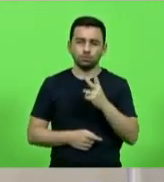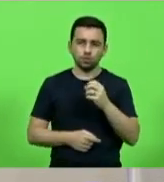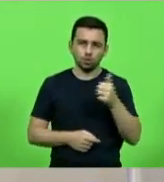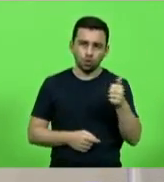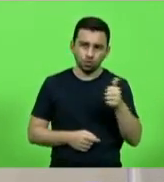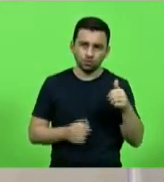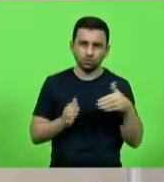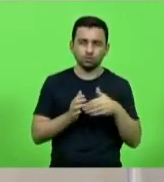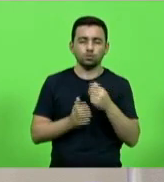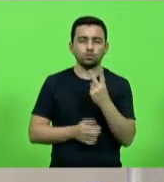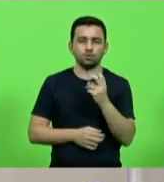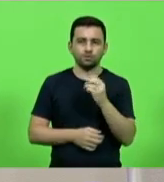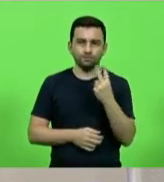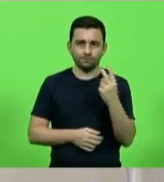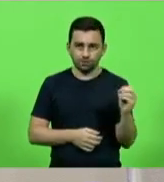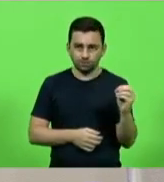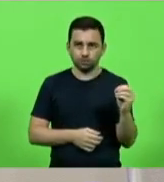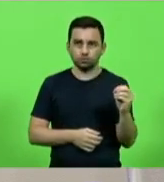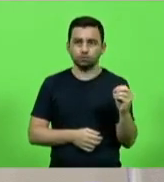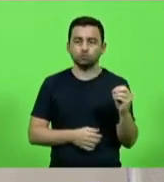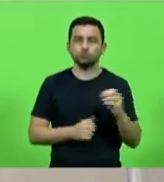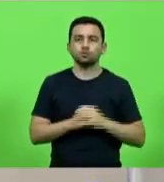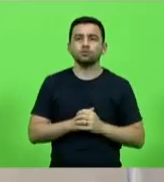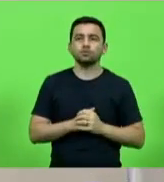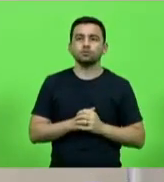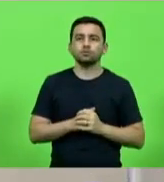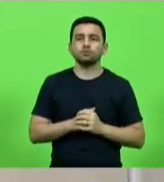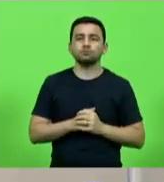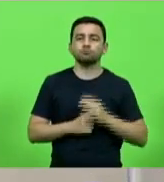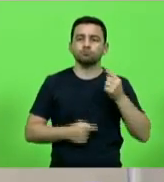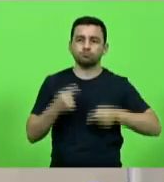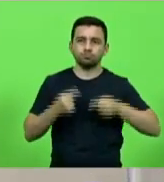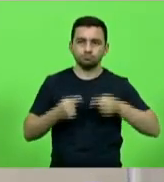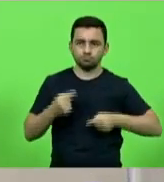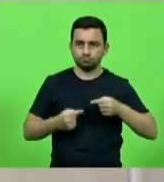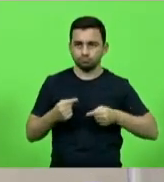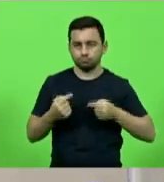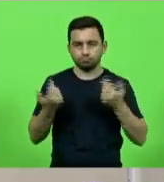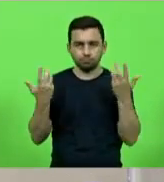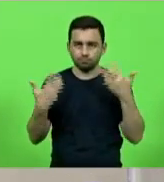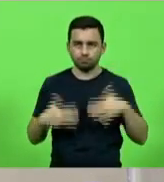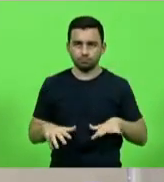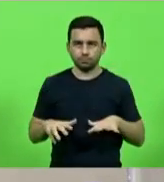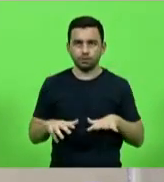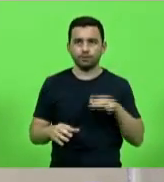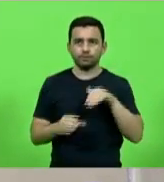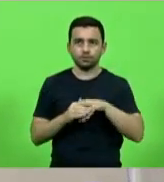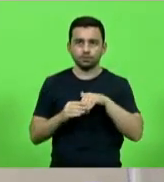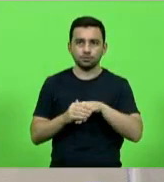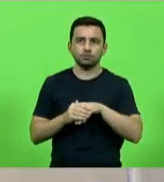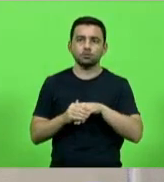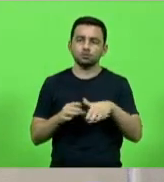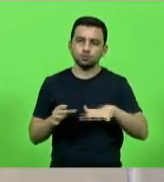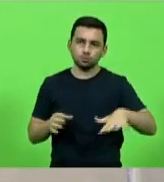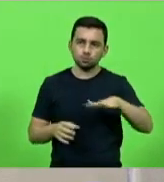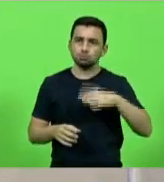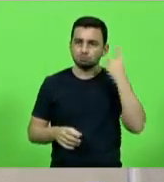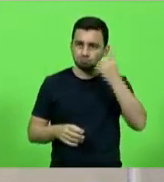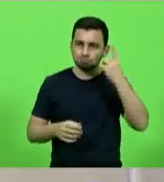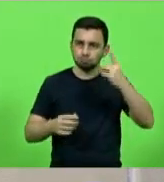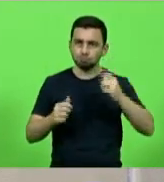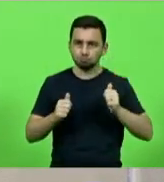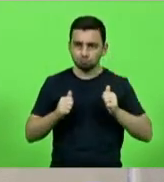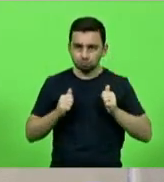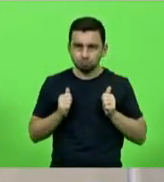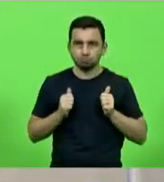promovida pelo site Handball Planet. Em discussão, não havendo quem queira discutir, em votação, deputados que aprovam, permaneçam como se